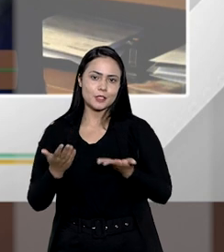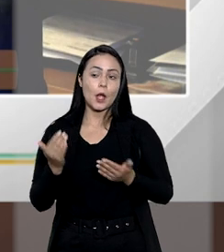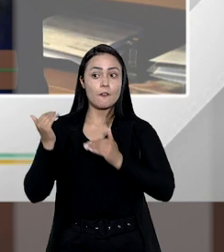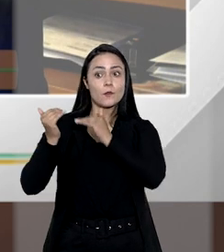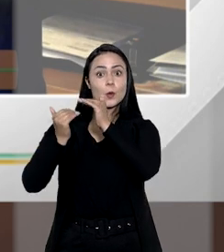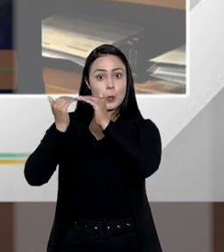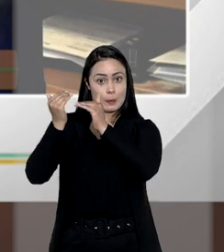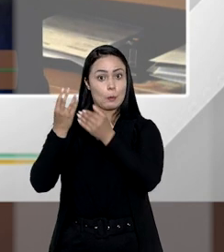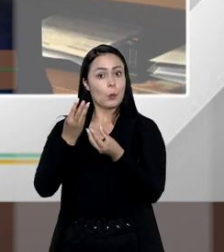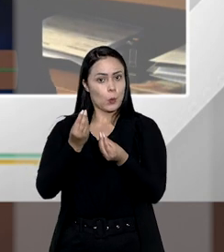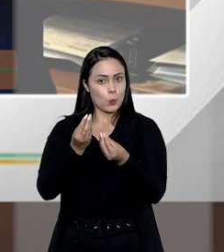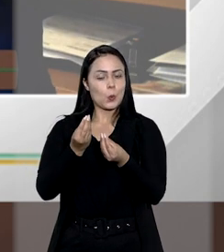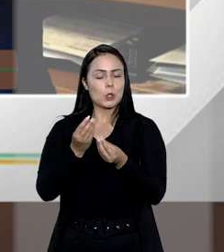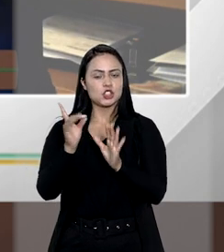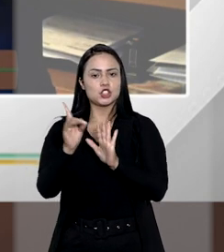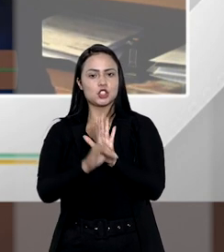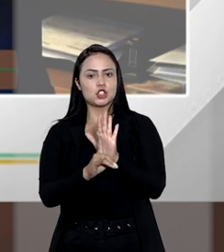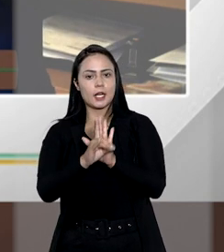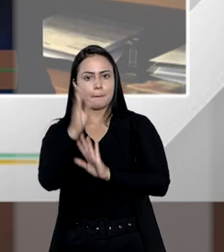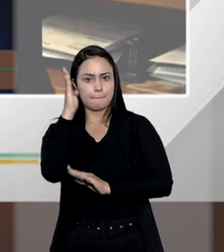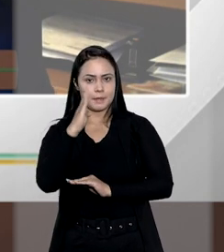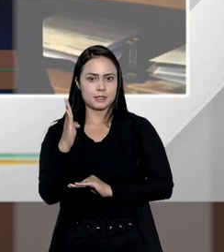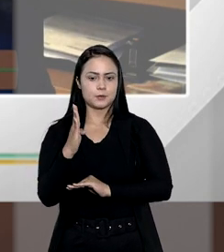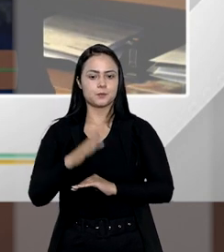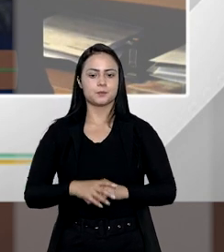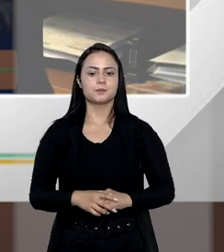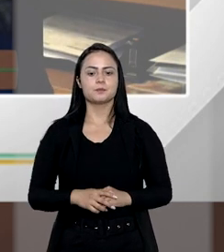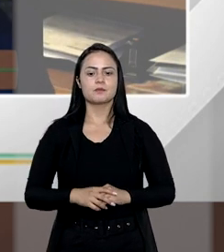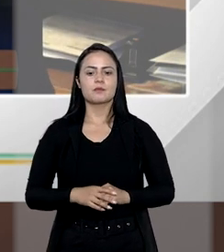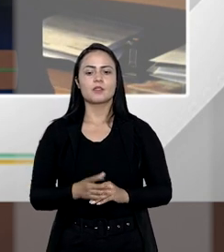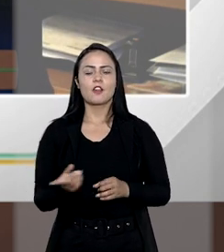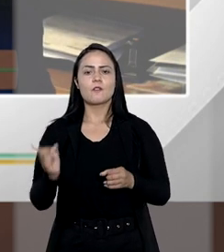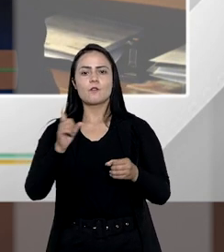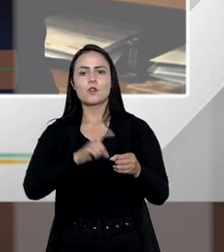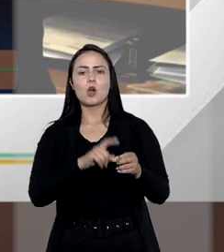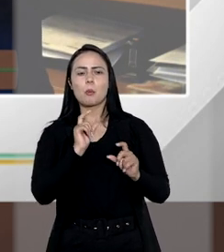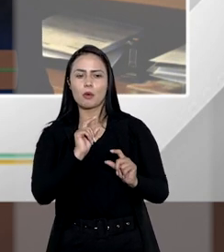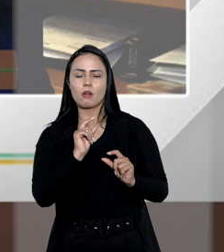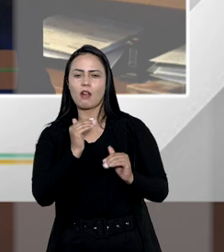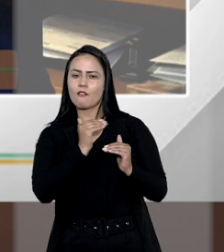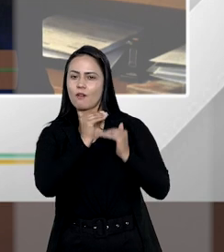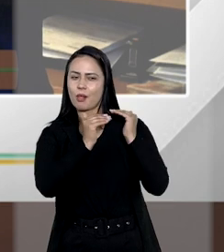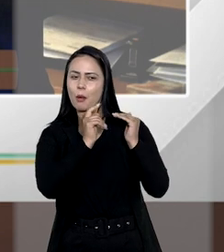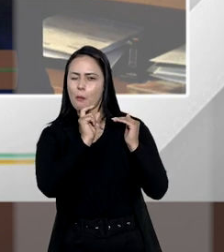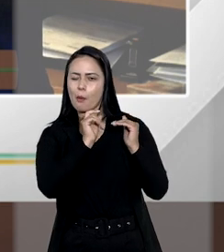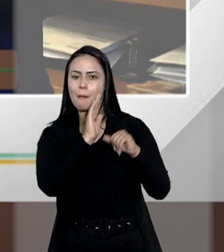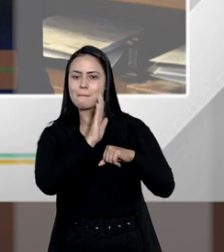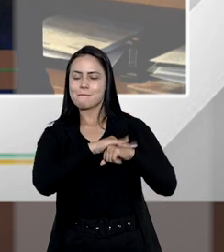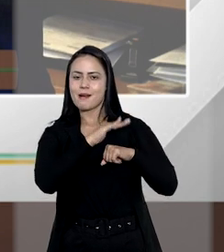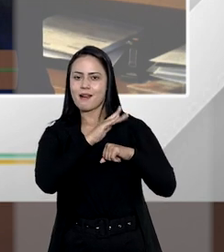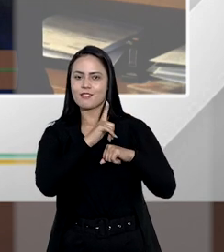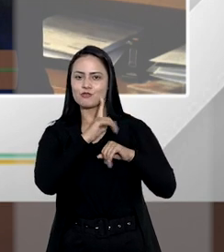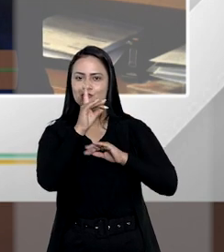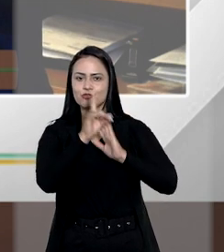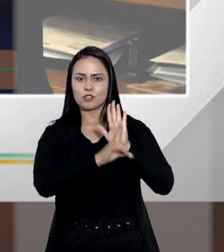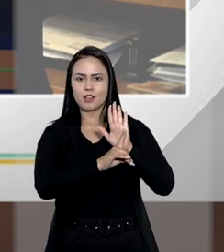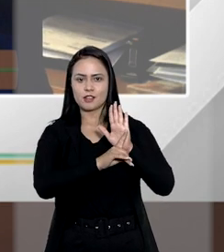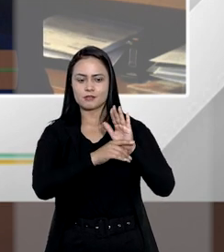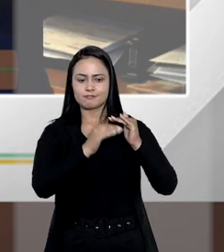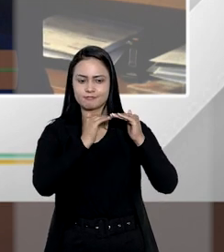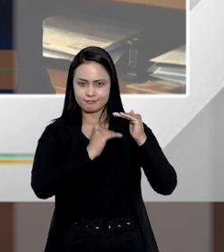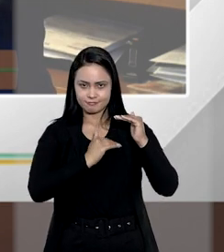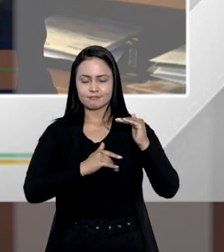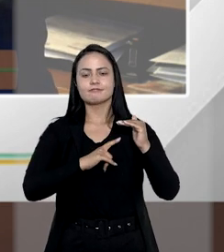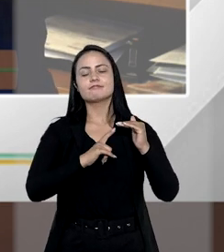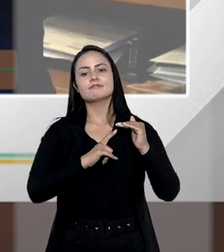evoluímos e muito no direito brasileiro. Falta um pouquinho só para evoluirmos um pouco mais no direito das